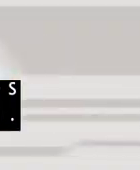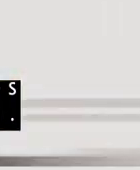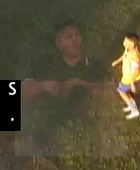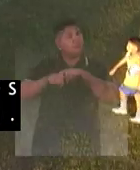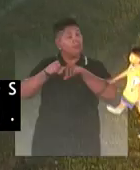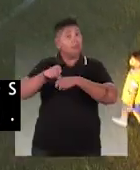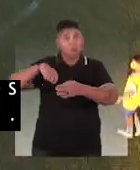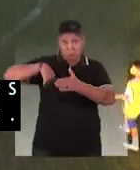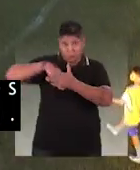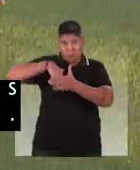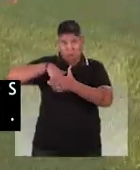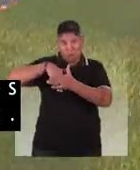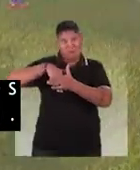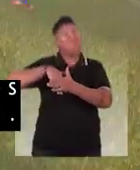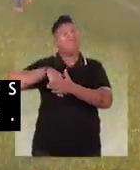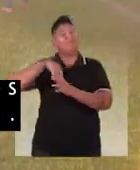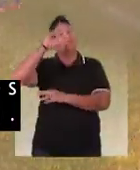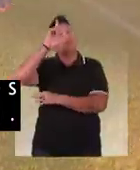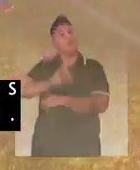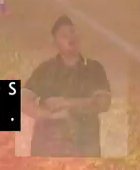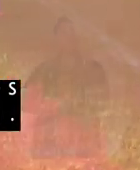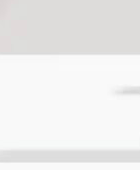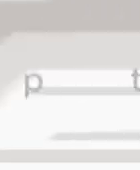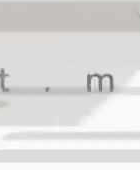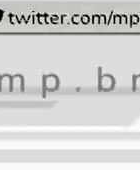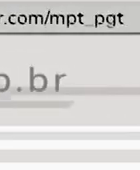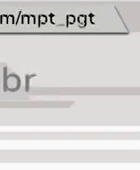os direitos dos atletas menins.